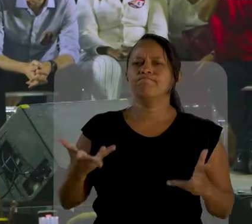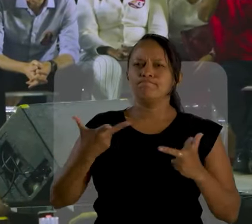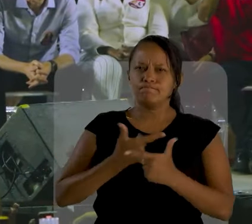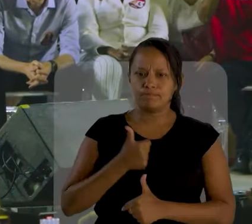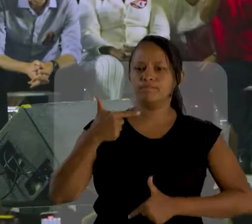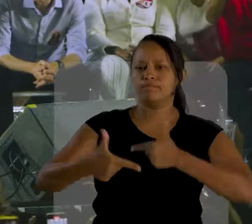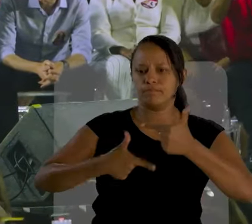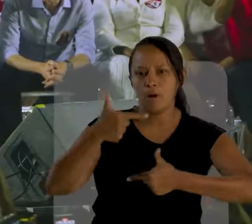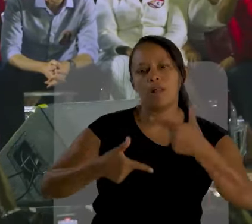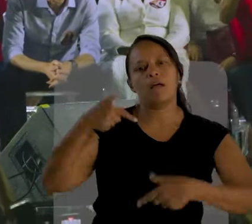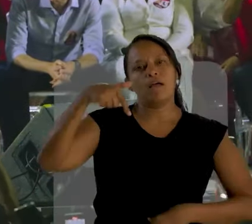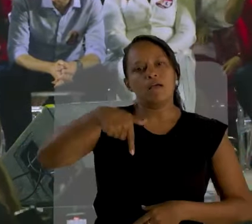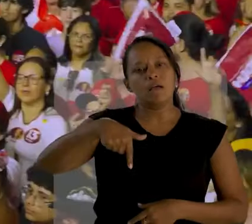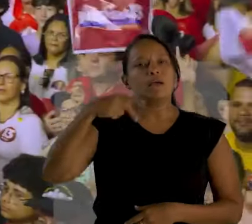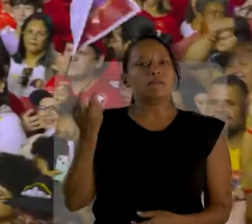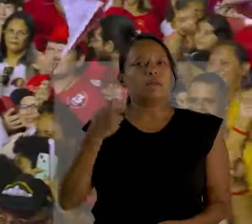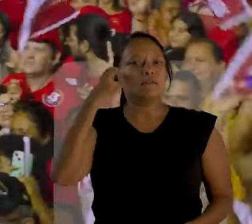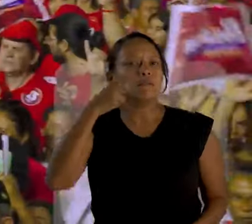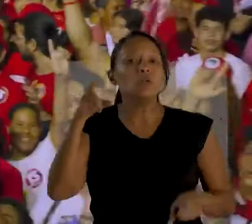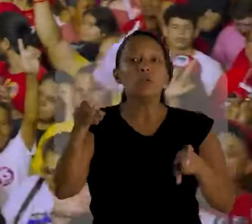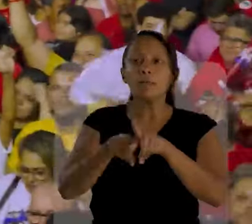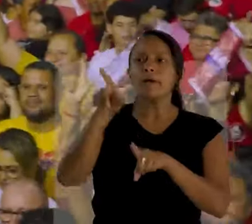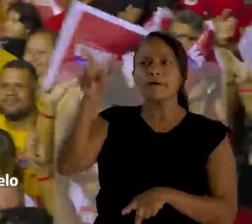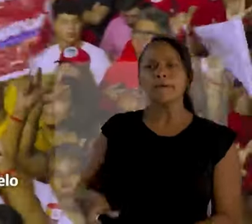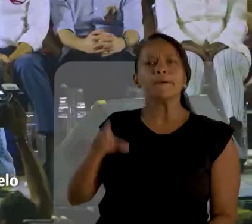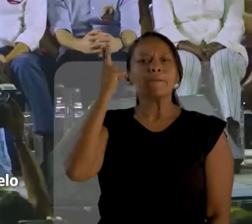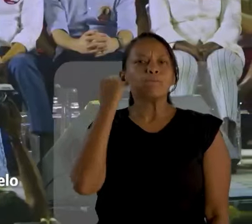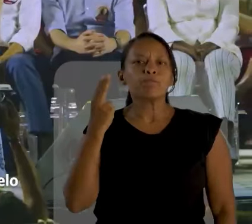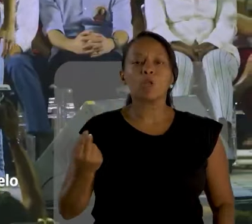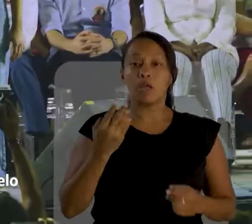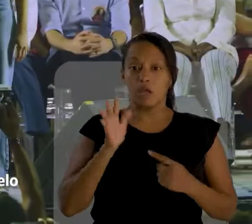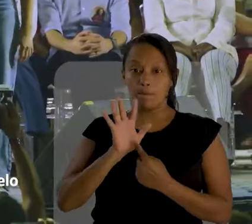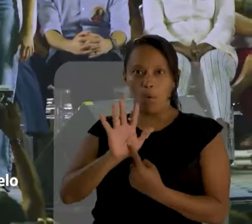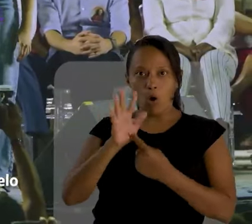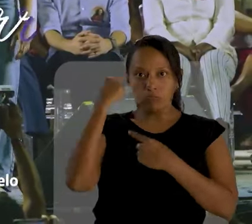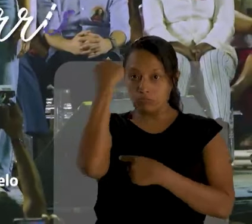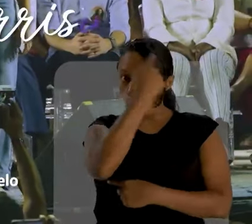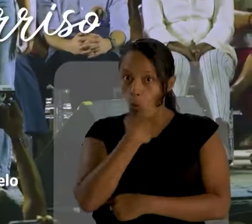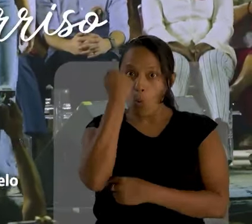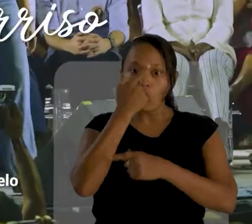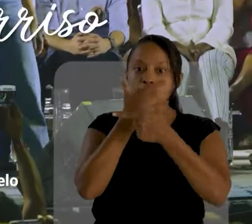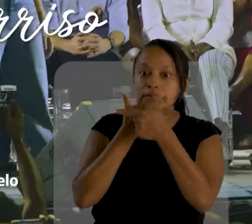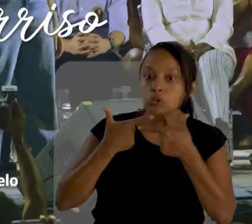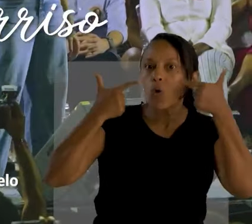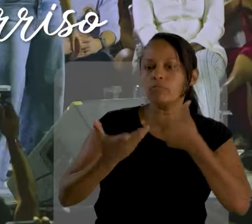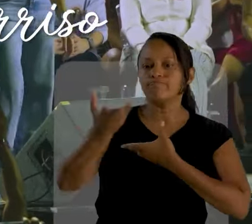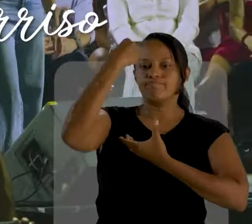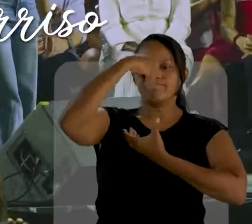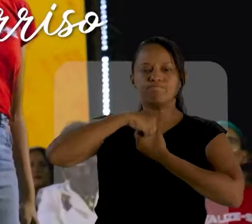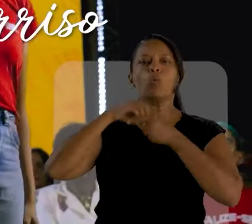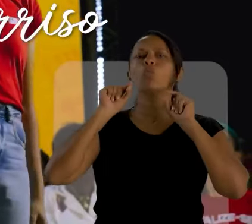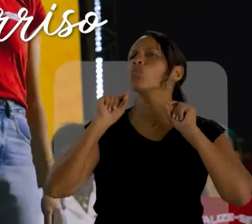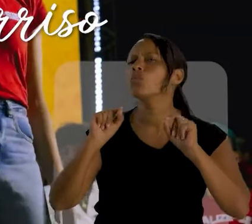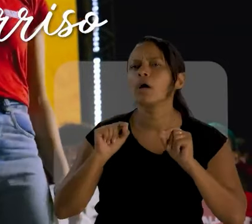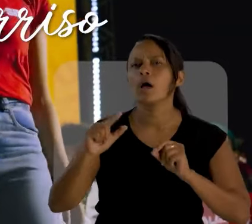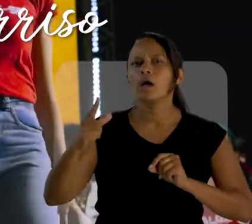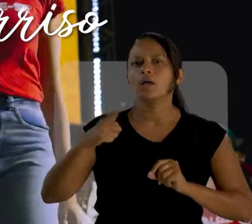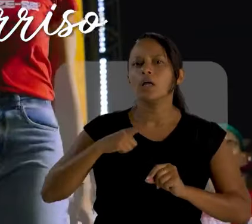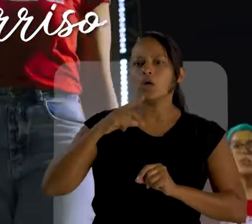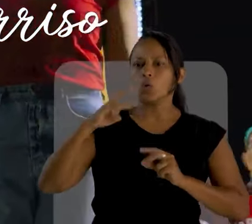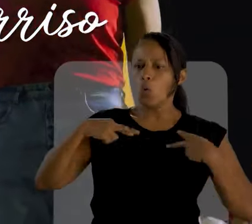competência para governar essa cidade. Porque essa mulher estampa no rosto dela e no sorrido